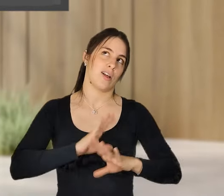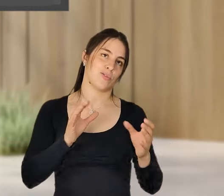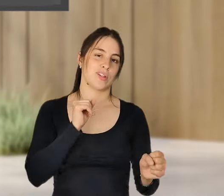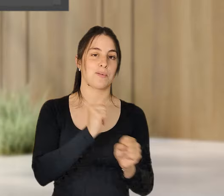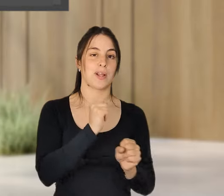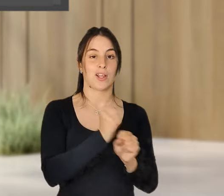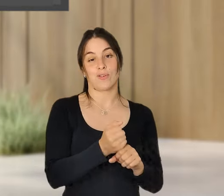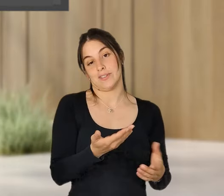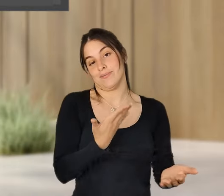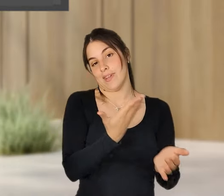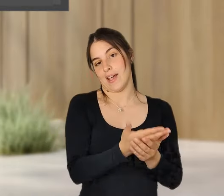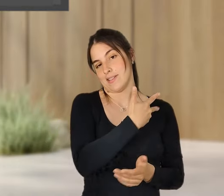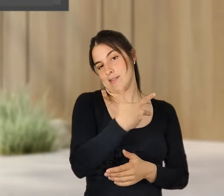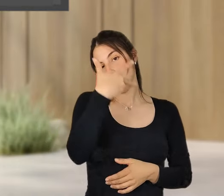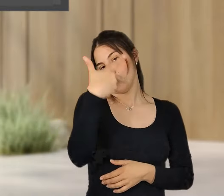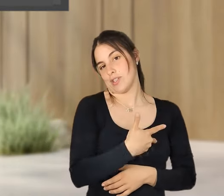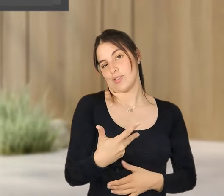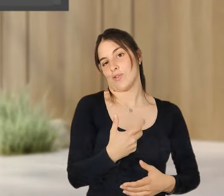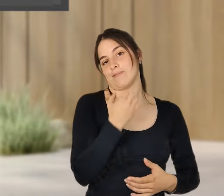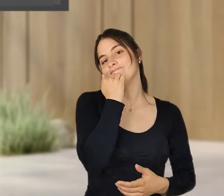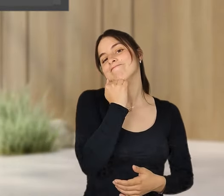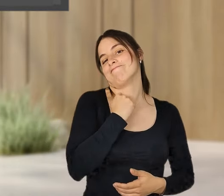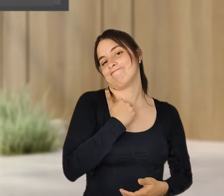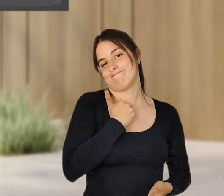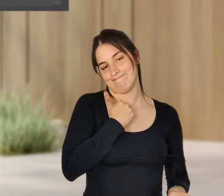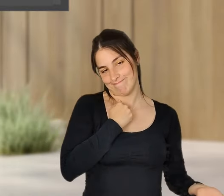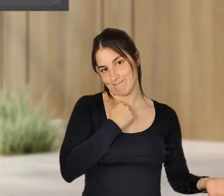esperado que se tem...